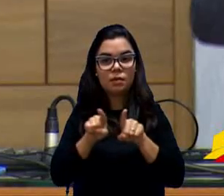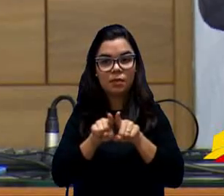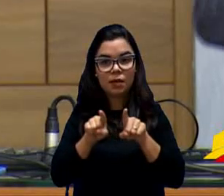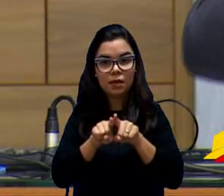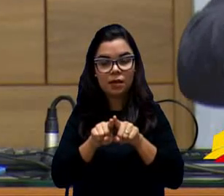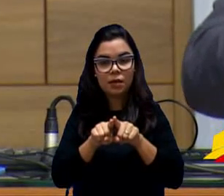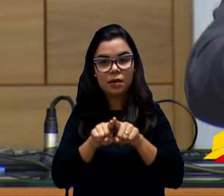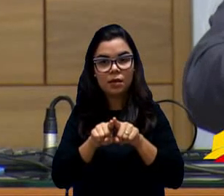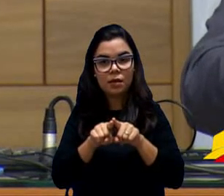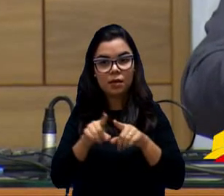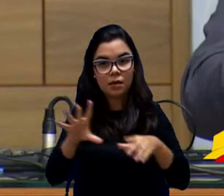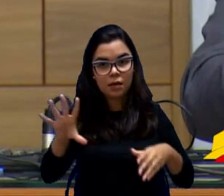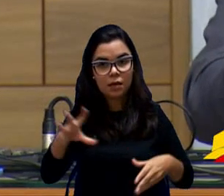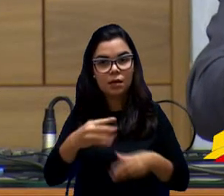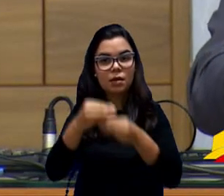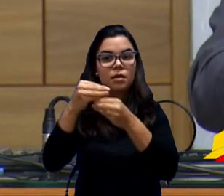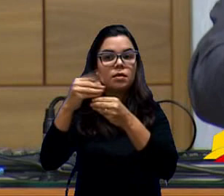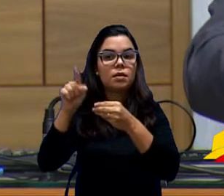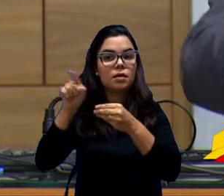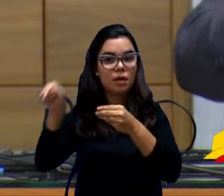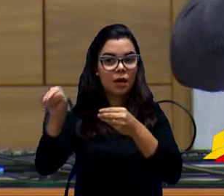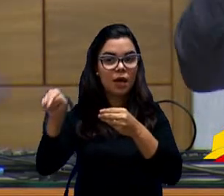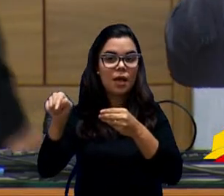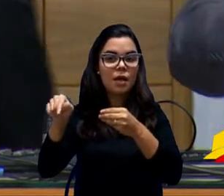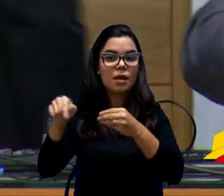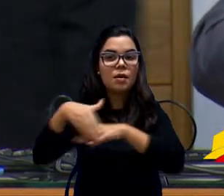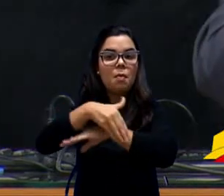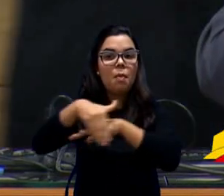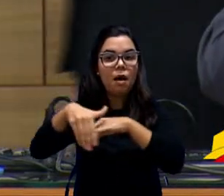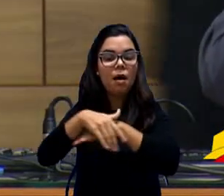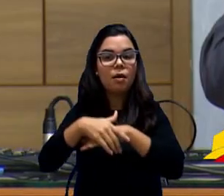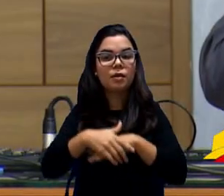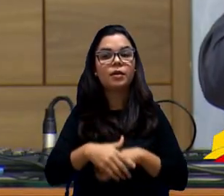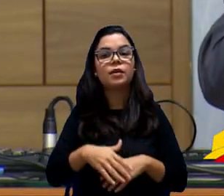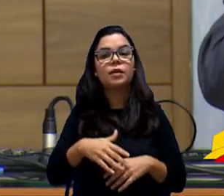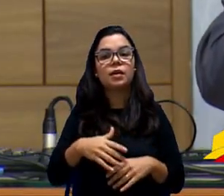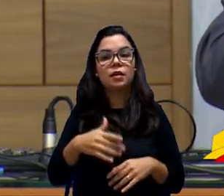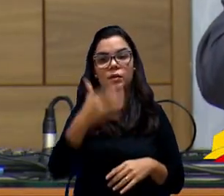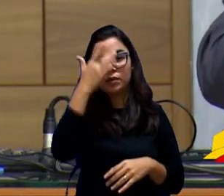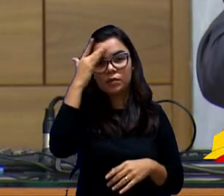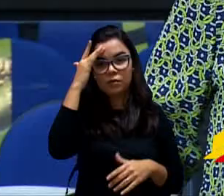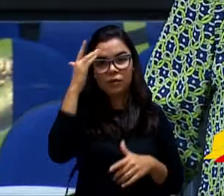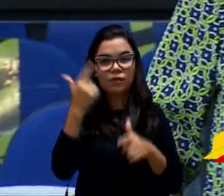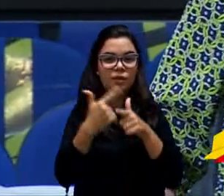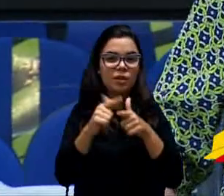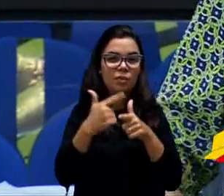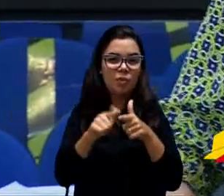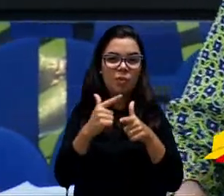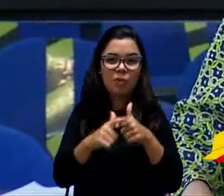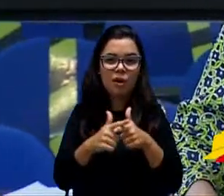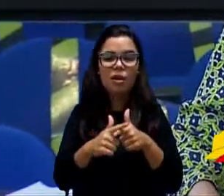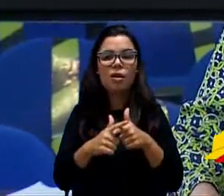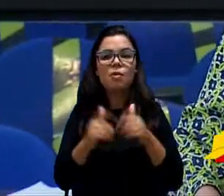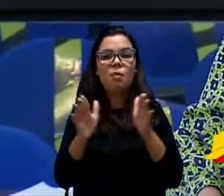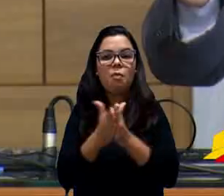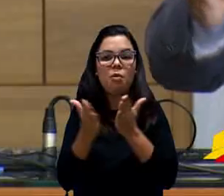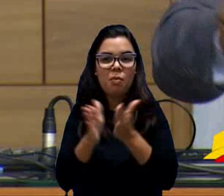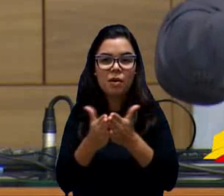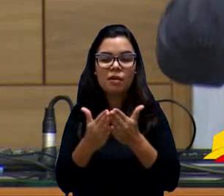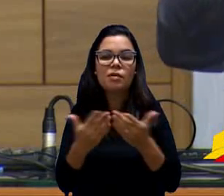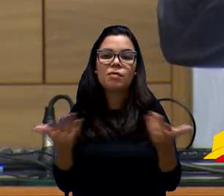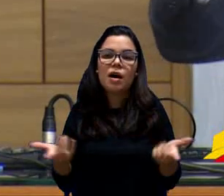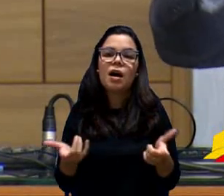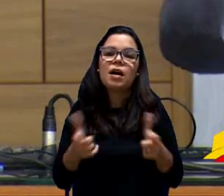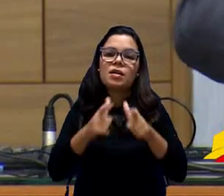é um bairro que precisa, acho que todos os vereadores conhecem, ali o pessoal vive numa pobreza. não existe, não existe. É lastimável. Uma cidade do Porto de